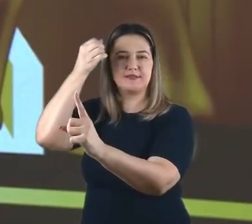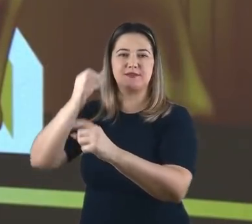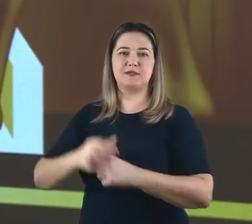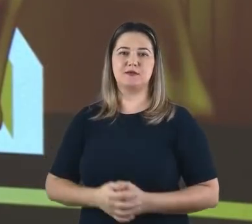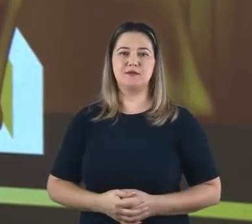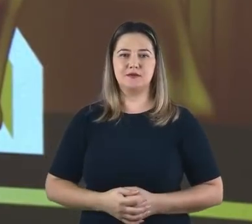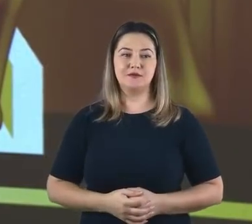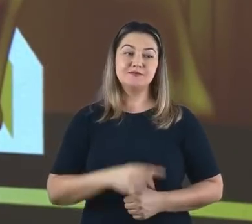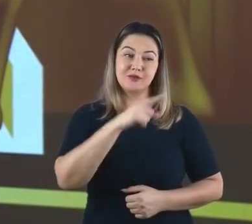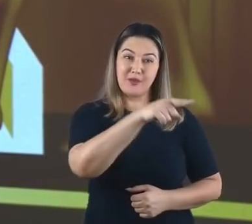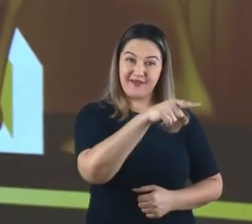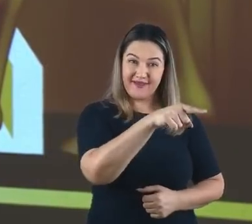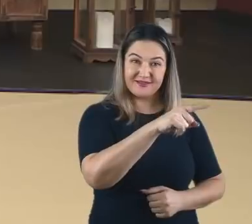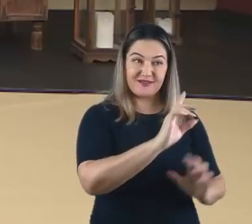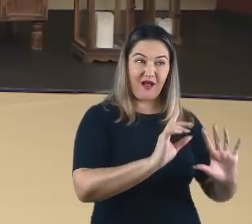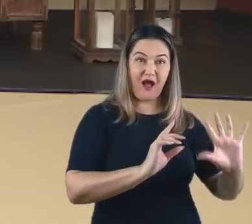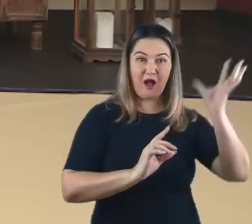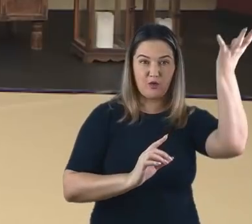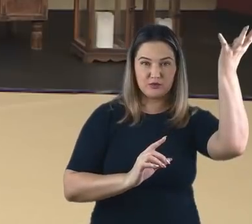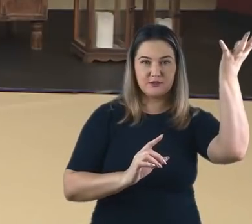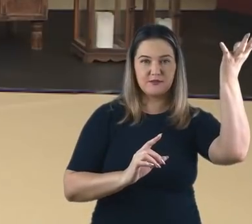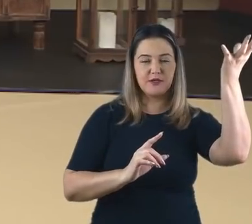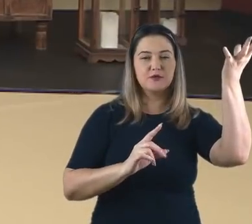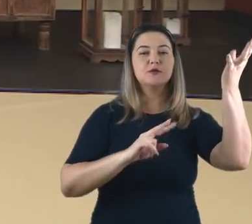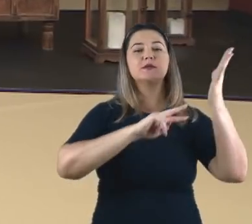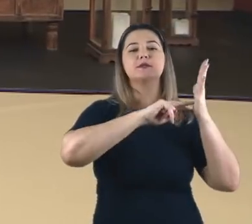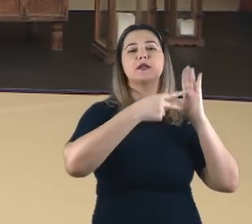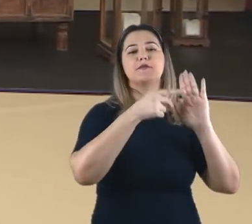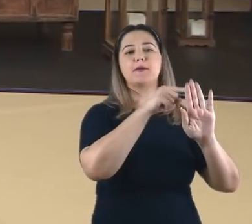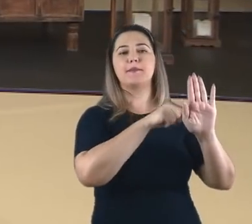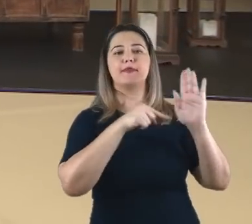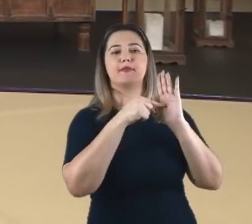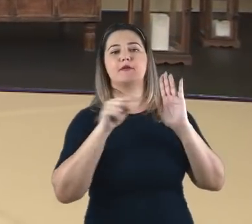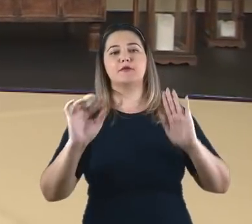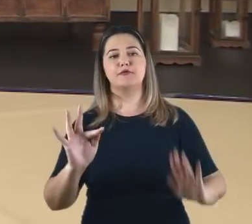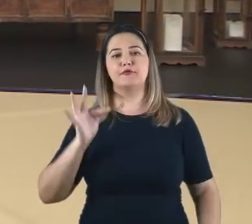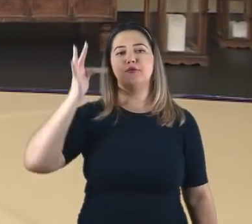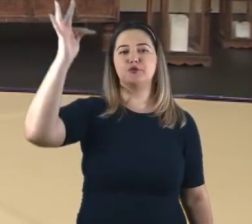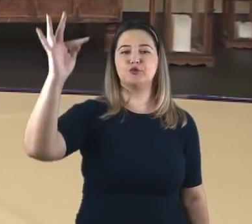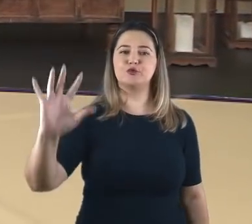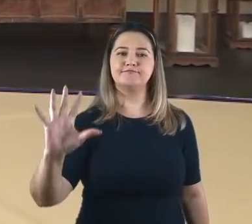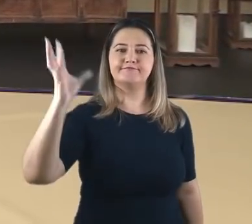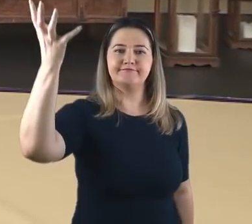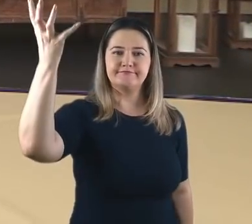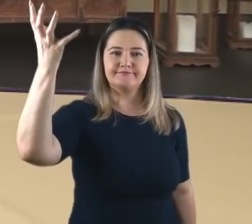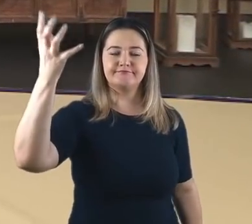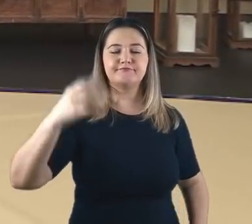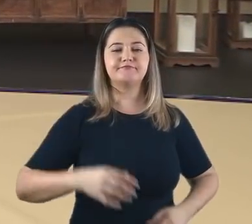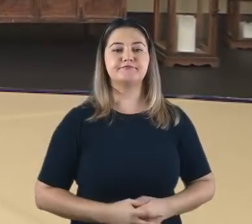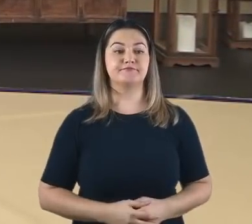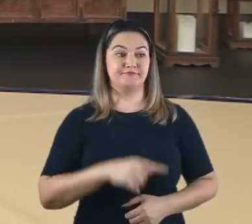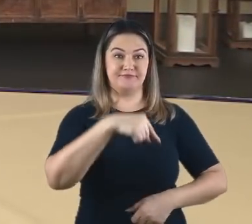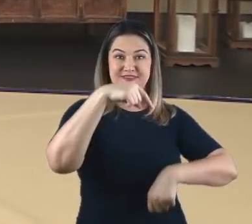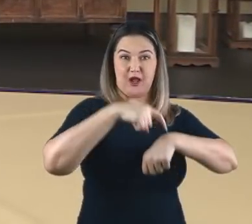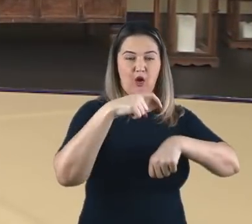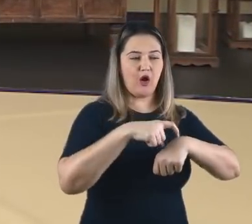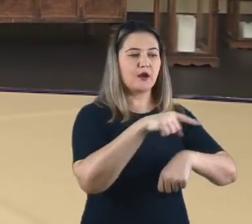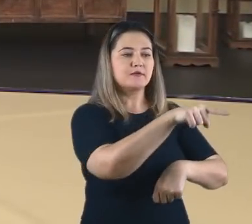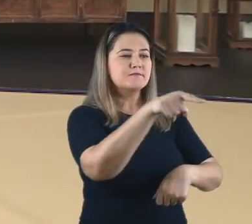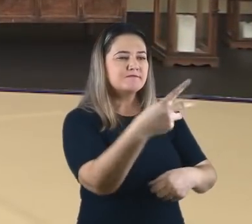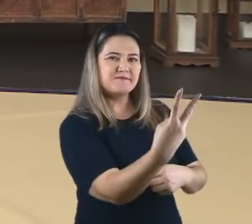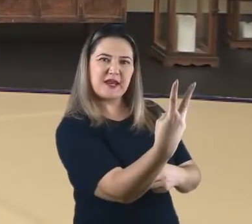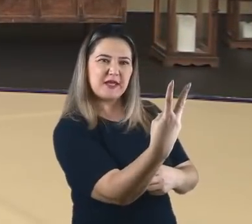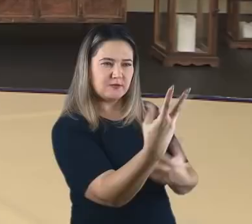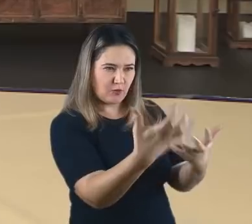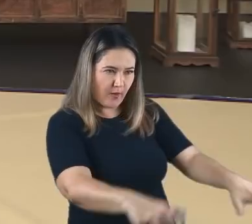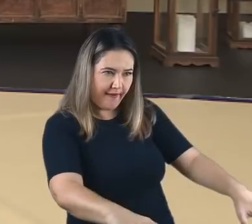prefigurando o outro. Quando os jovens se recusaram a adorar a imagem o rei ficou enfurecido então ele mandou que se acendesse a